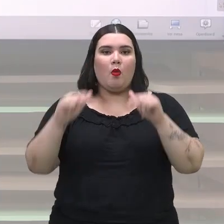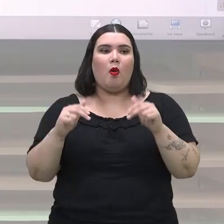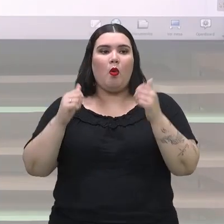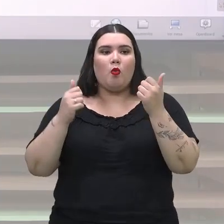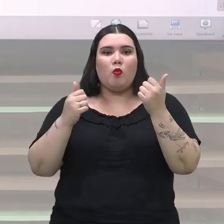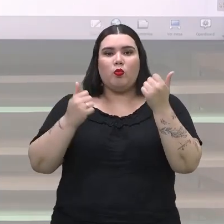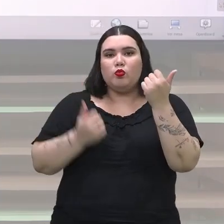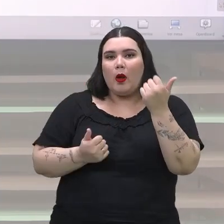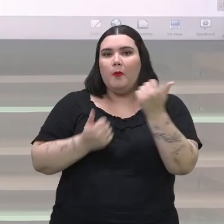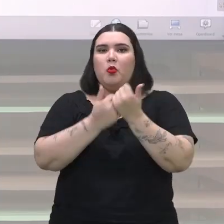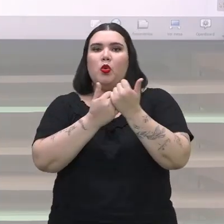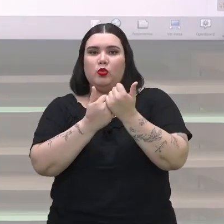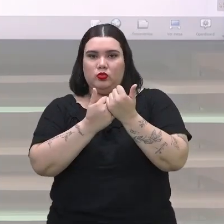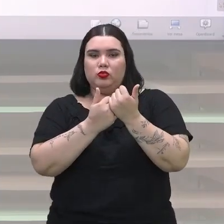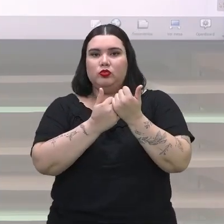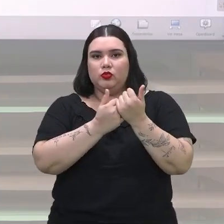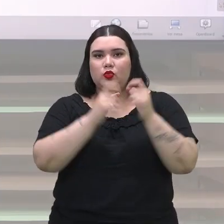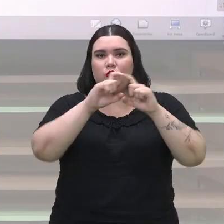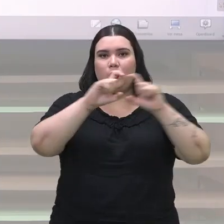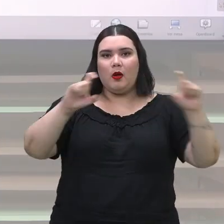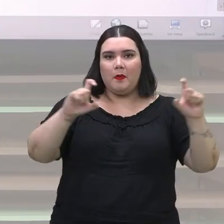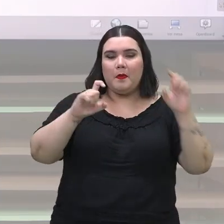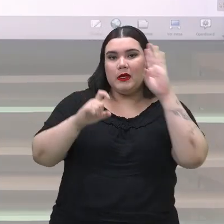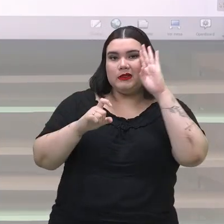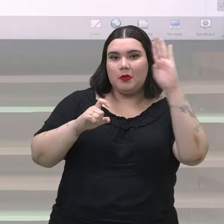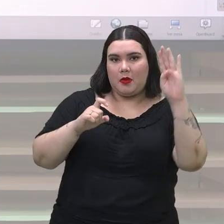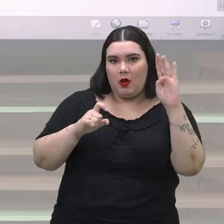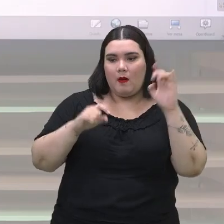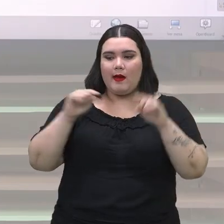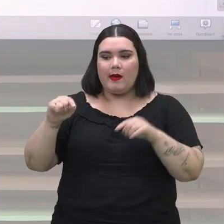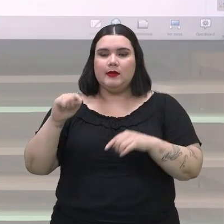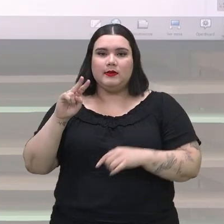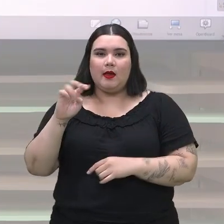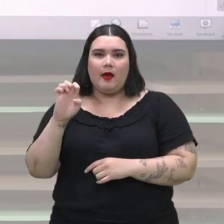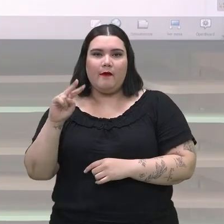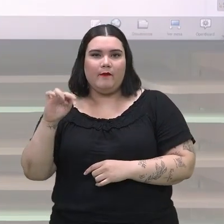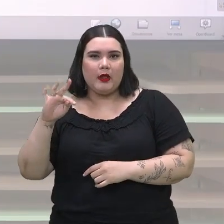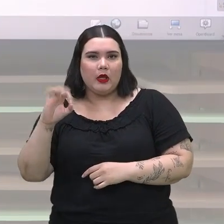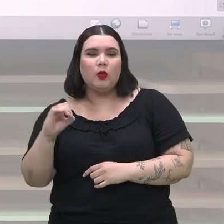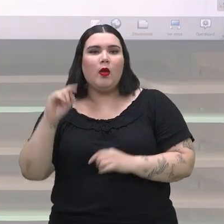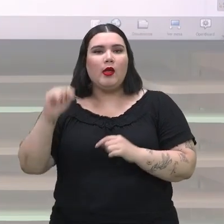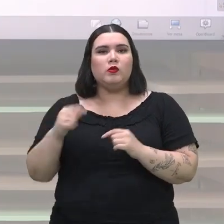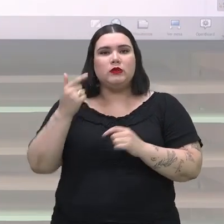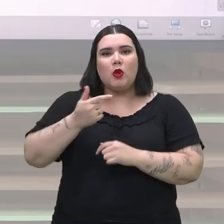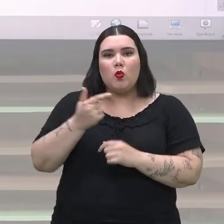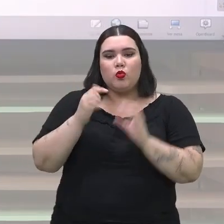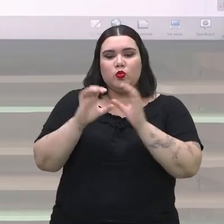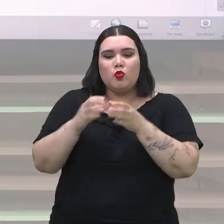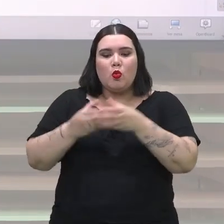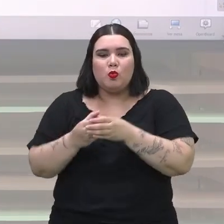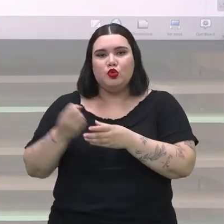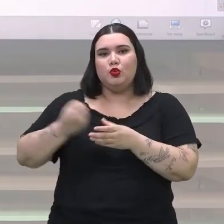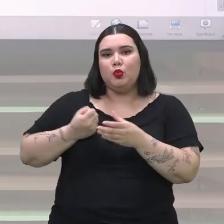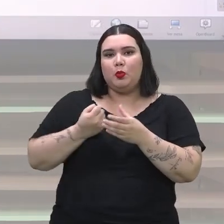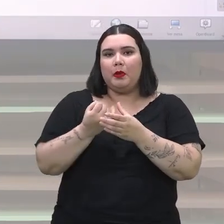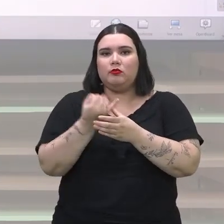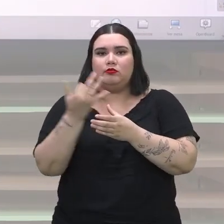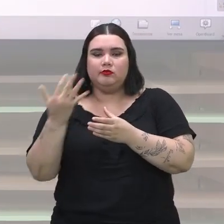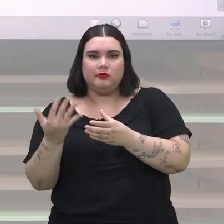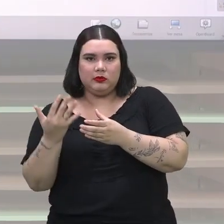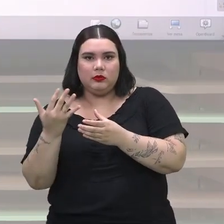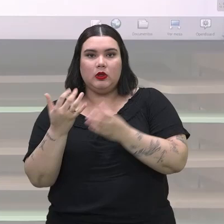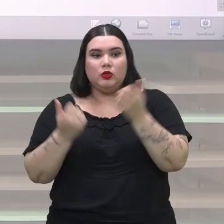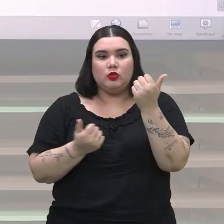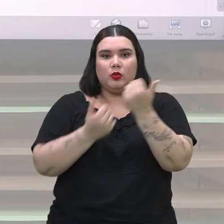Então, geralmente, o evento possui elementos que pertençam ao espaço amostral de um